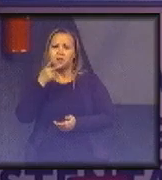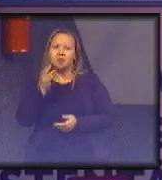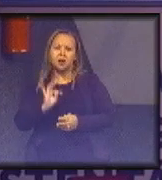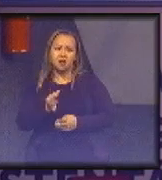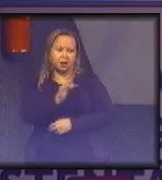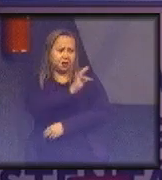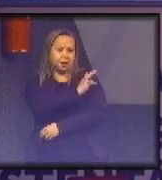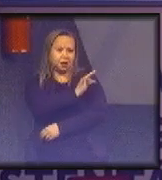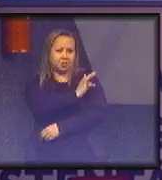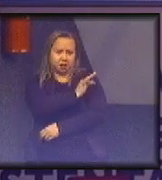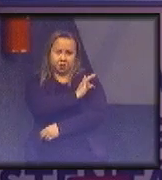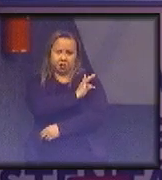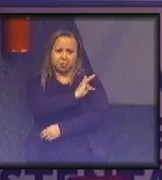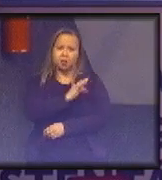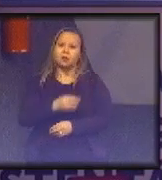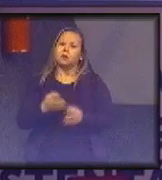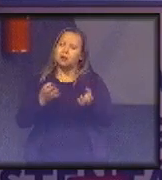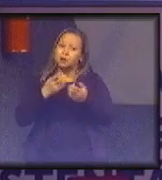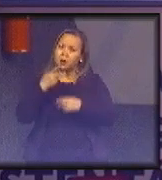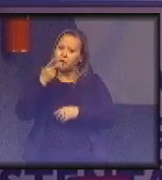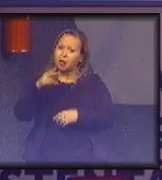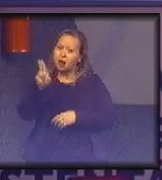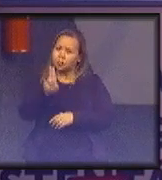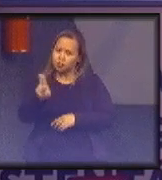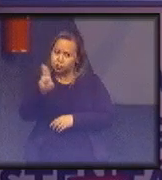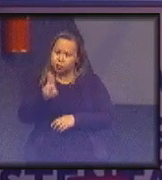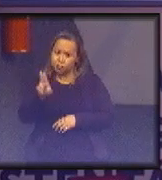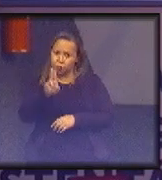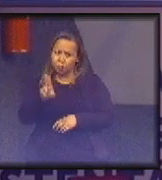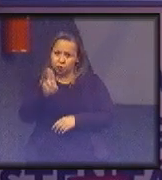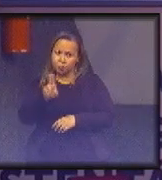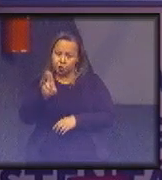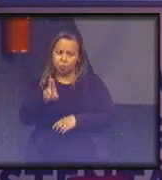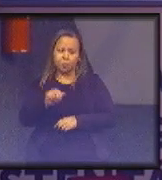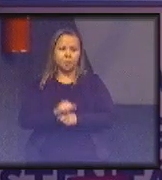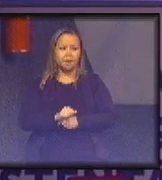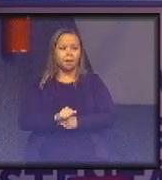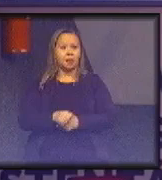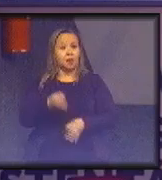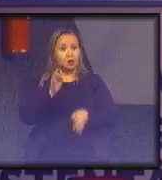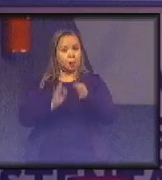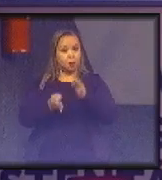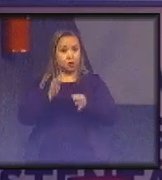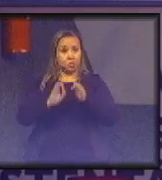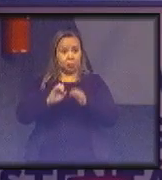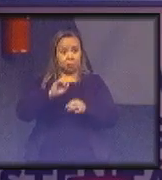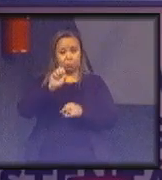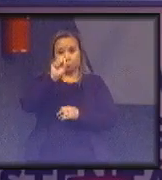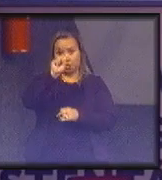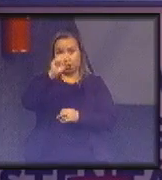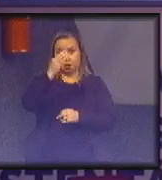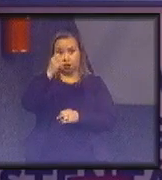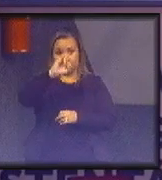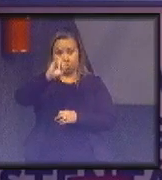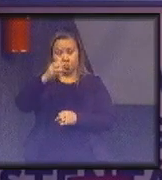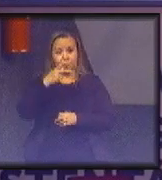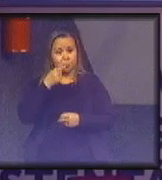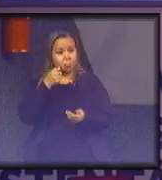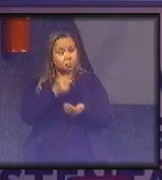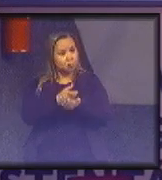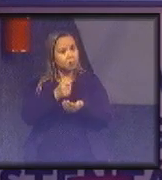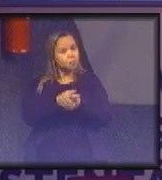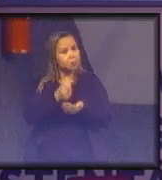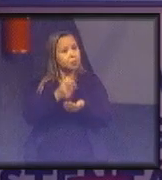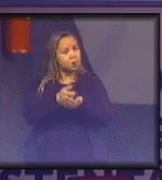vocês como consumidores que vocês são e é o poder judiciário como comprador que é de uma quantidade monumental de recursos